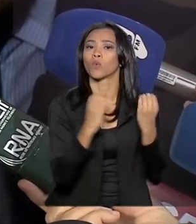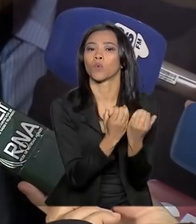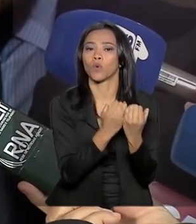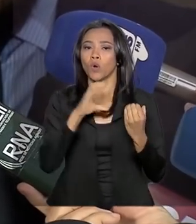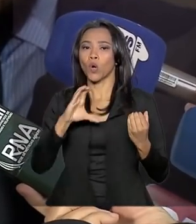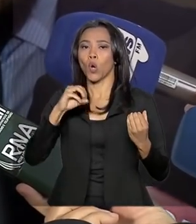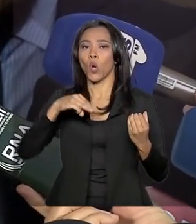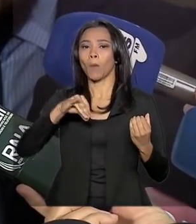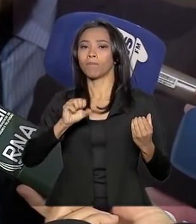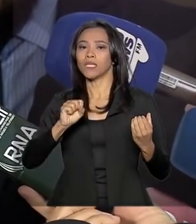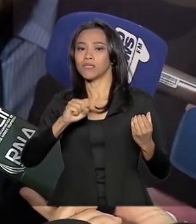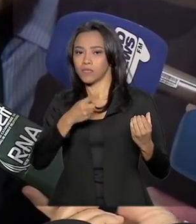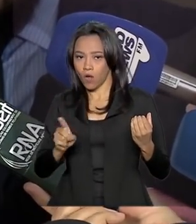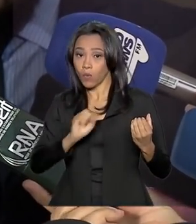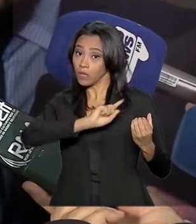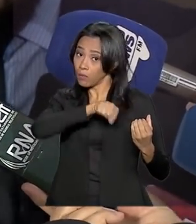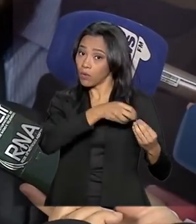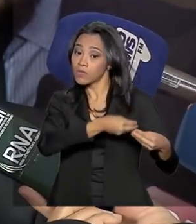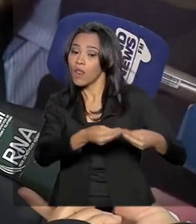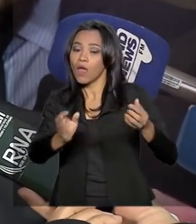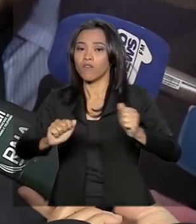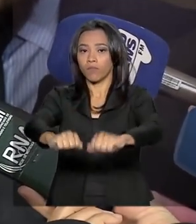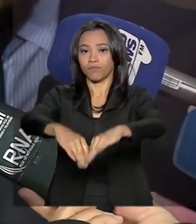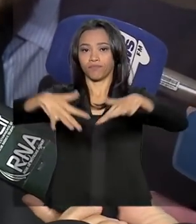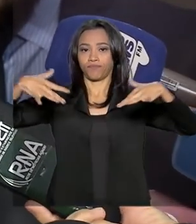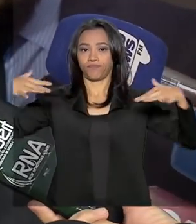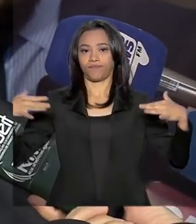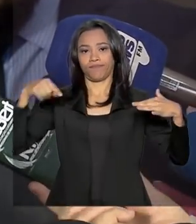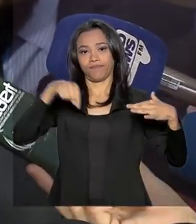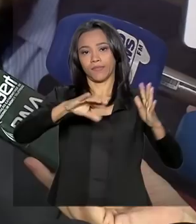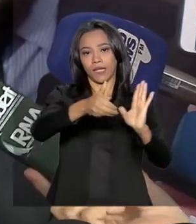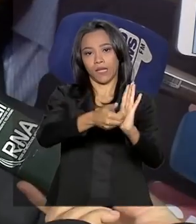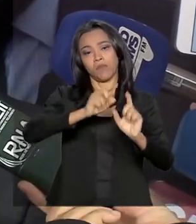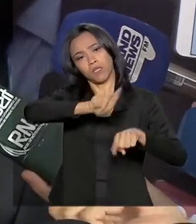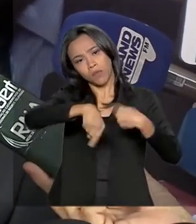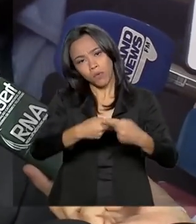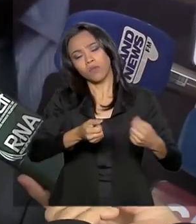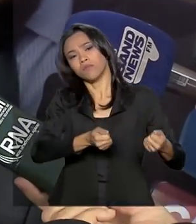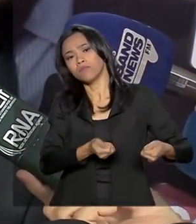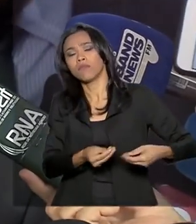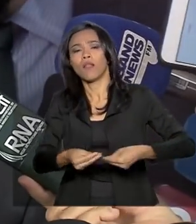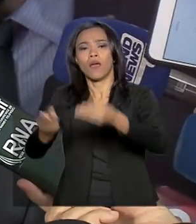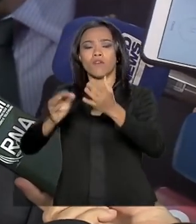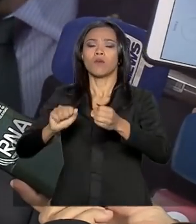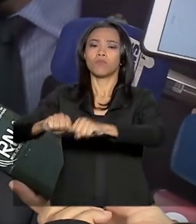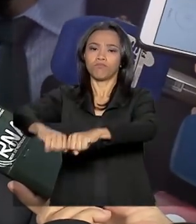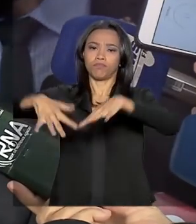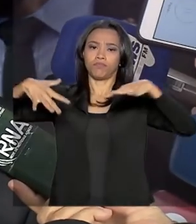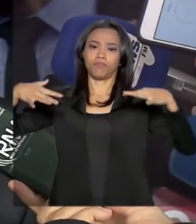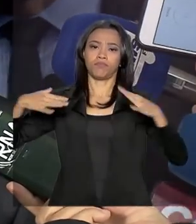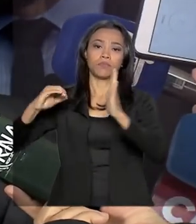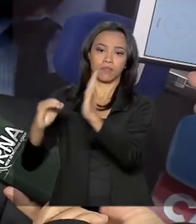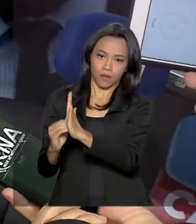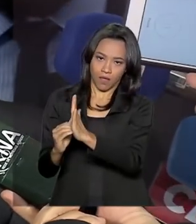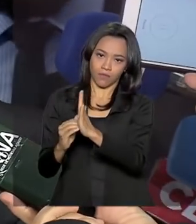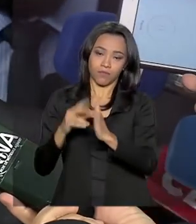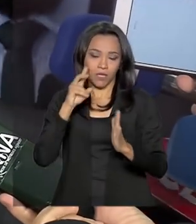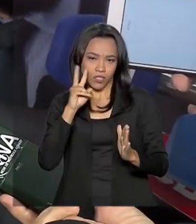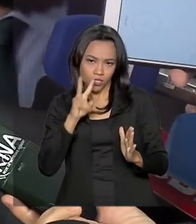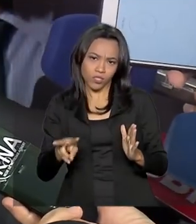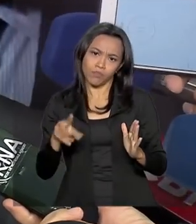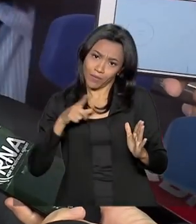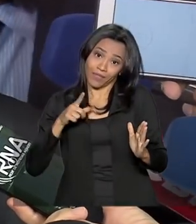Saída do plenário da Câmara vai imediatamente ao plenário do Senado Federal, para que, dentro, em torno, aí a gente calcula, porque temos um